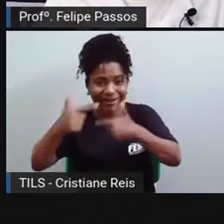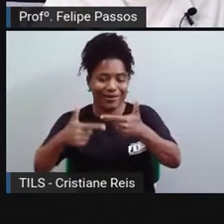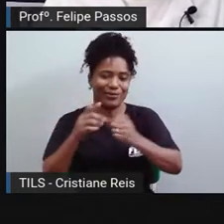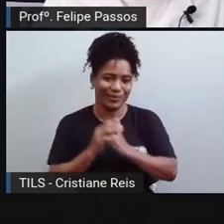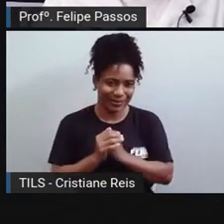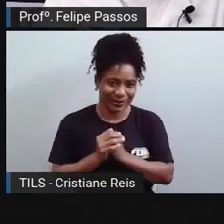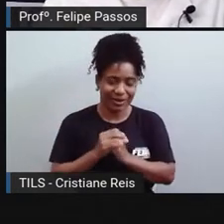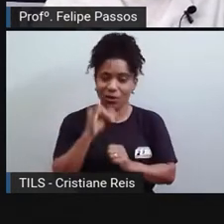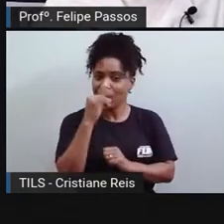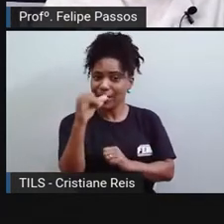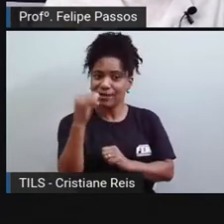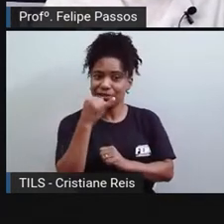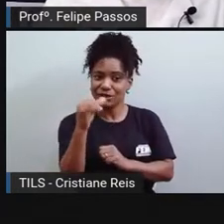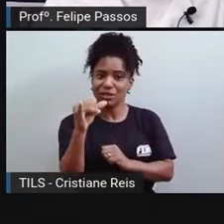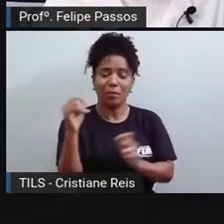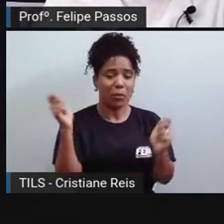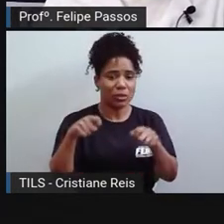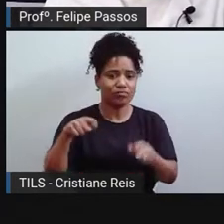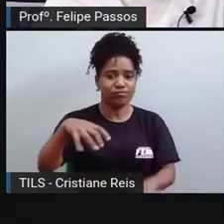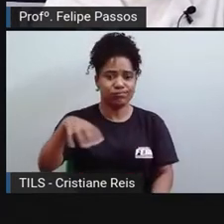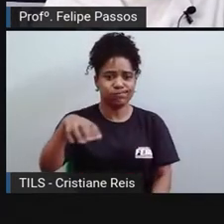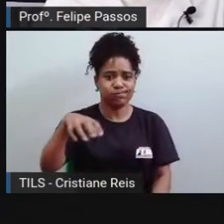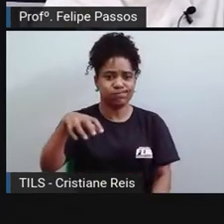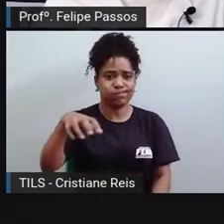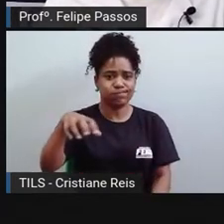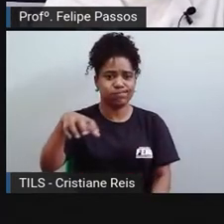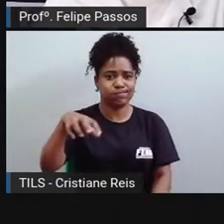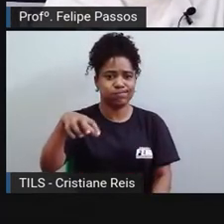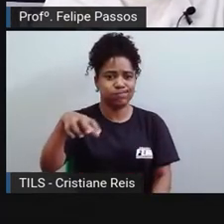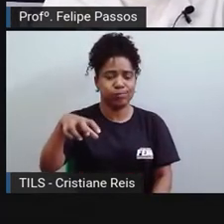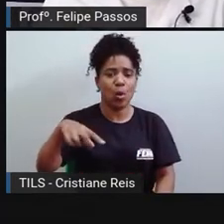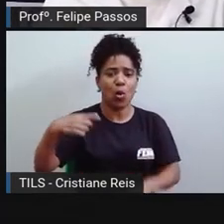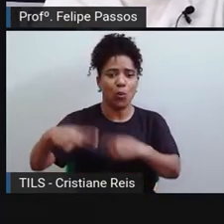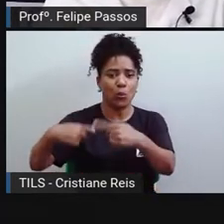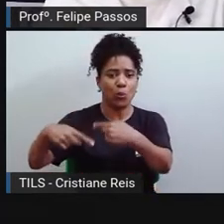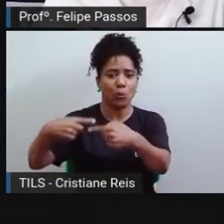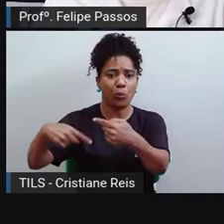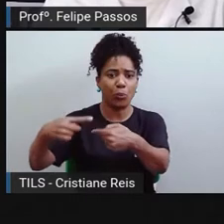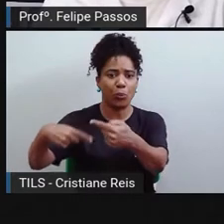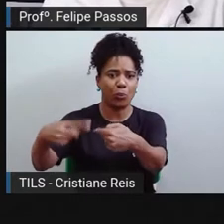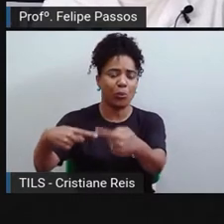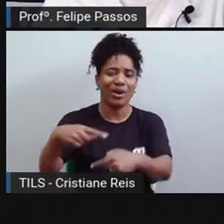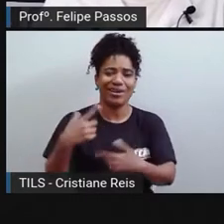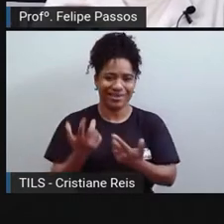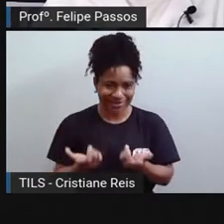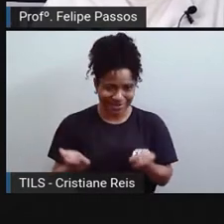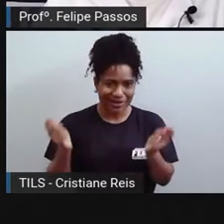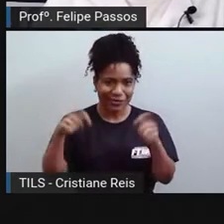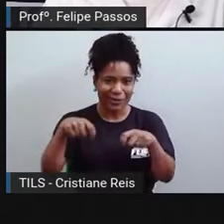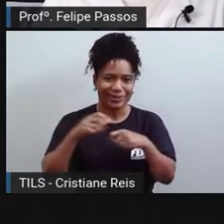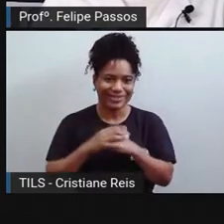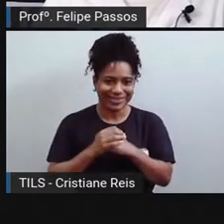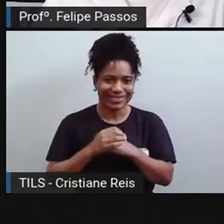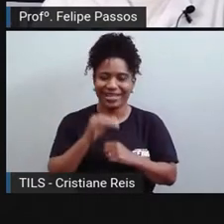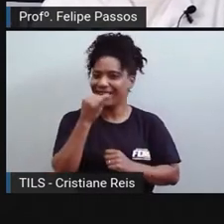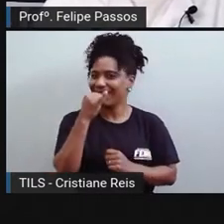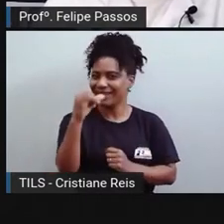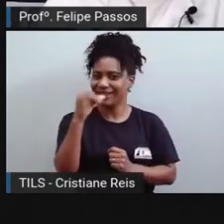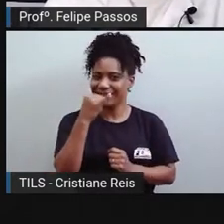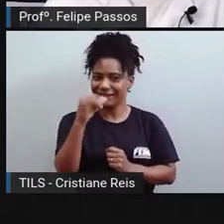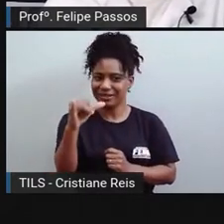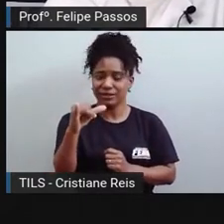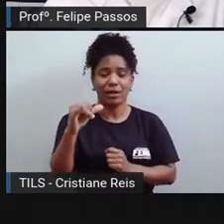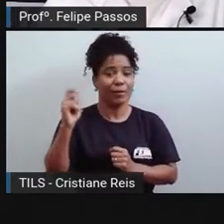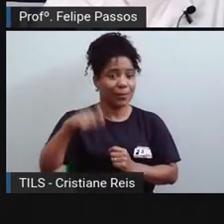ação. Então a energia tem um conceito meio abstrato. O que é a energia? É quando algo consegue realizar um